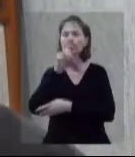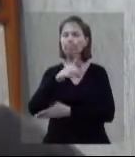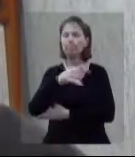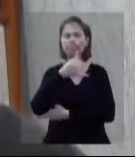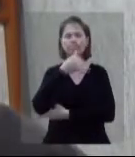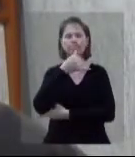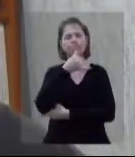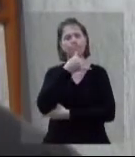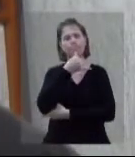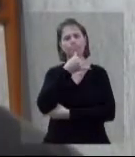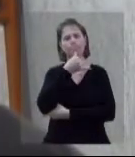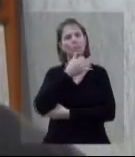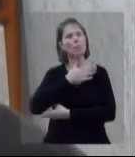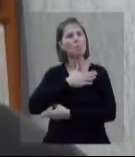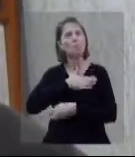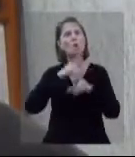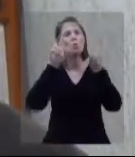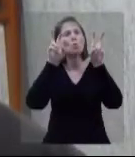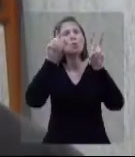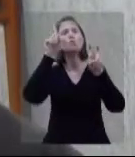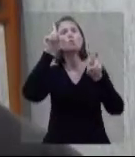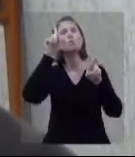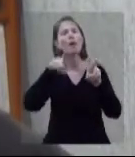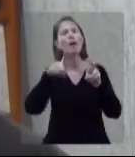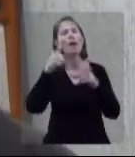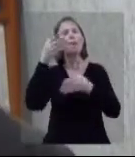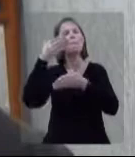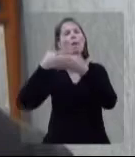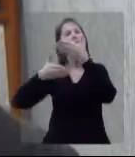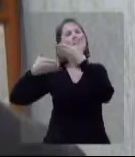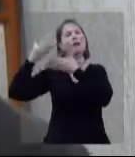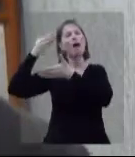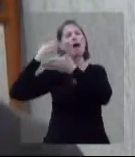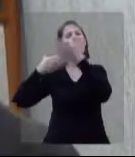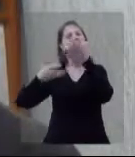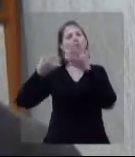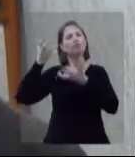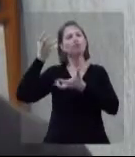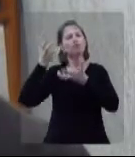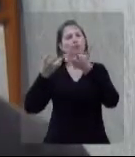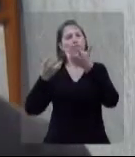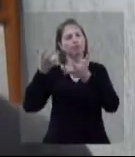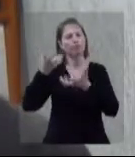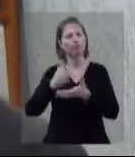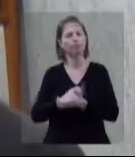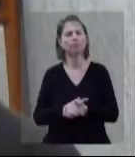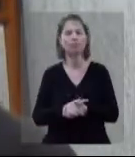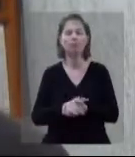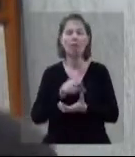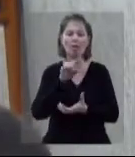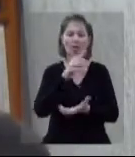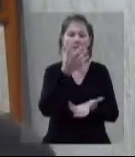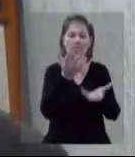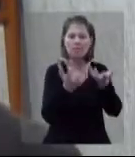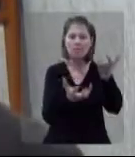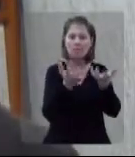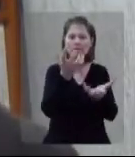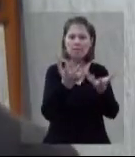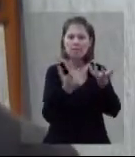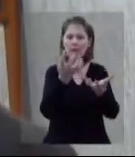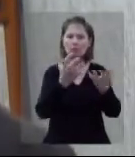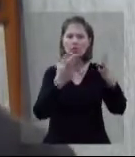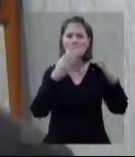É uma lástima. E o meu tema é sobre passado em chamas. E eu começo assim dizendo que o incêndio que